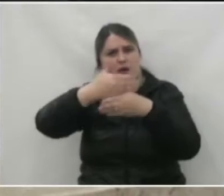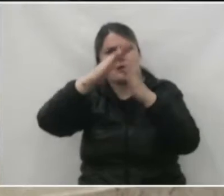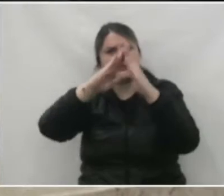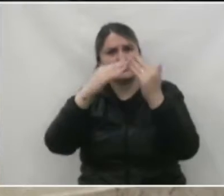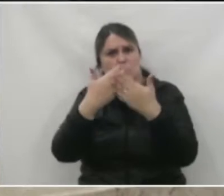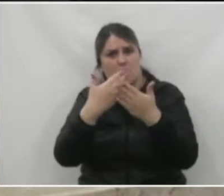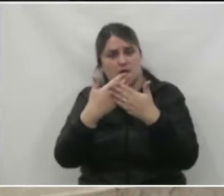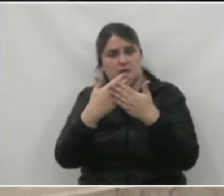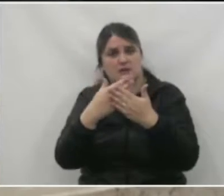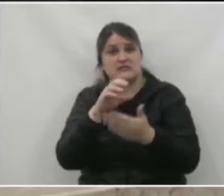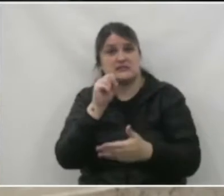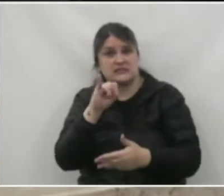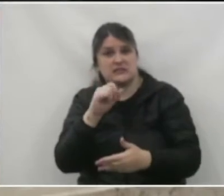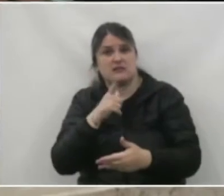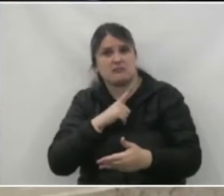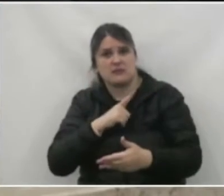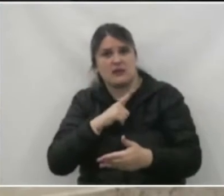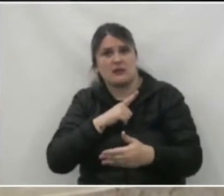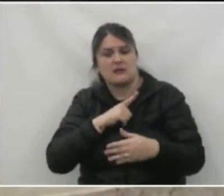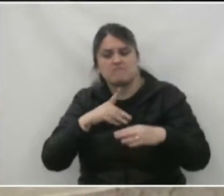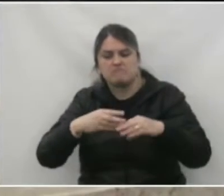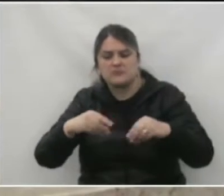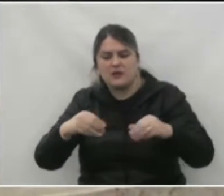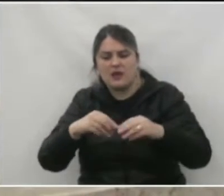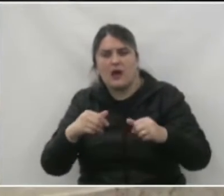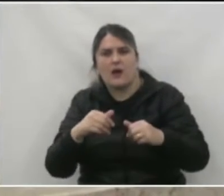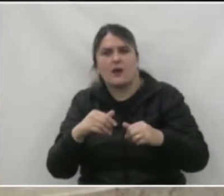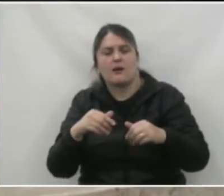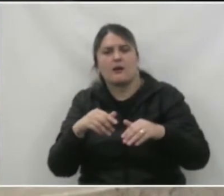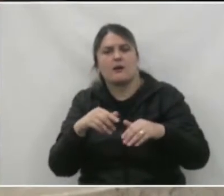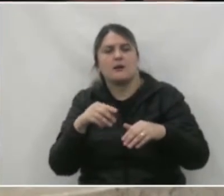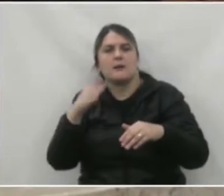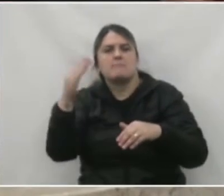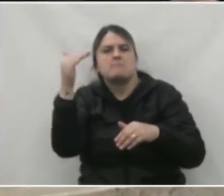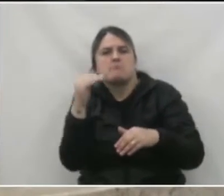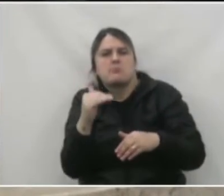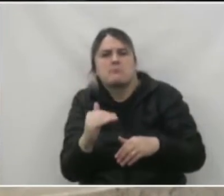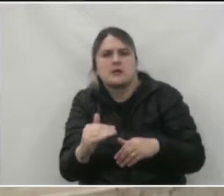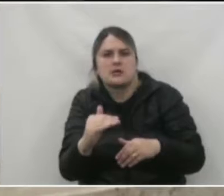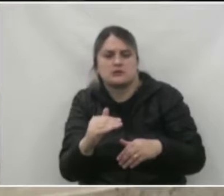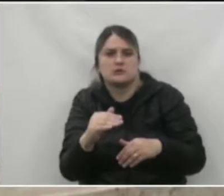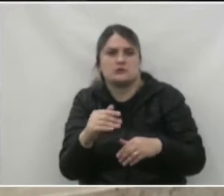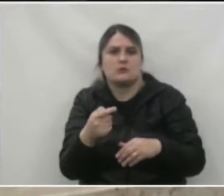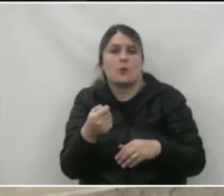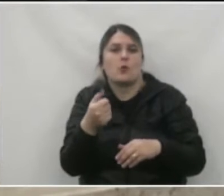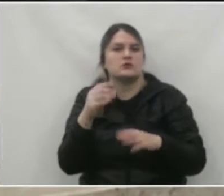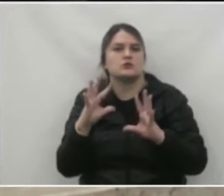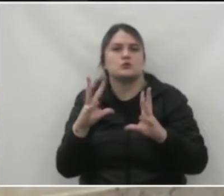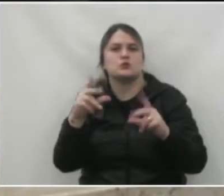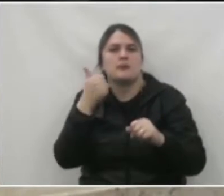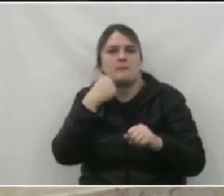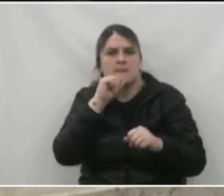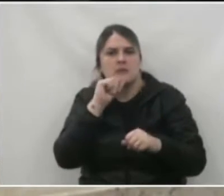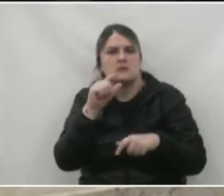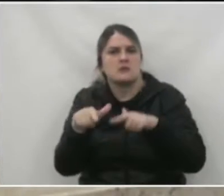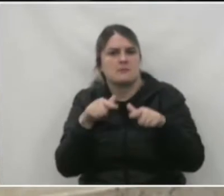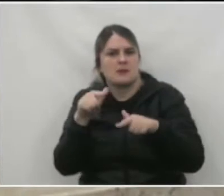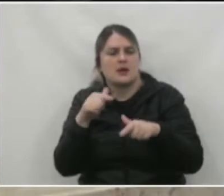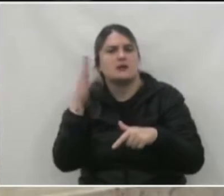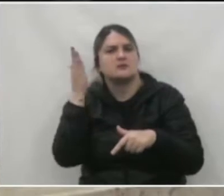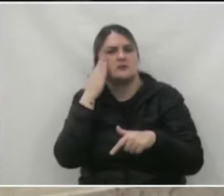sendo que tem terreno que passa ali por baixo, provavelmente quase todas as mães que trabalham